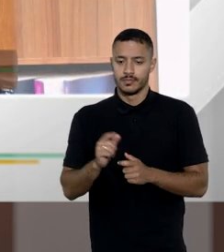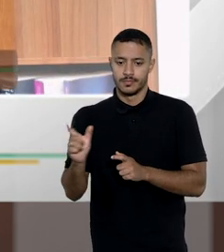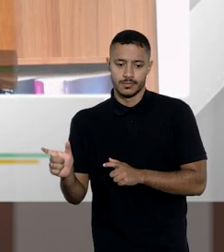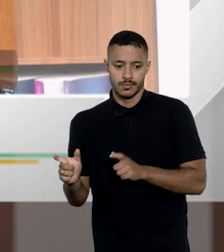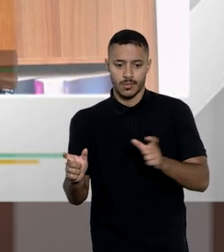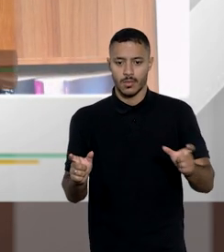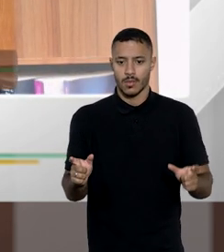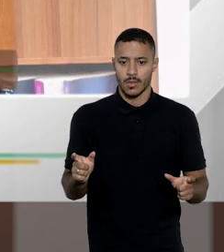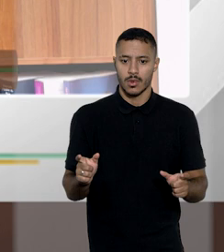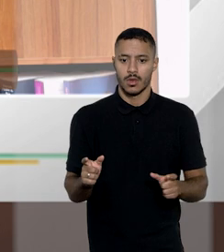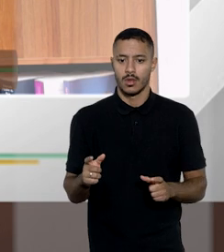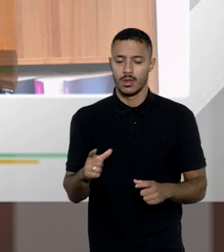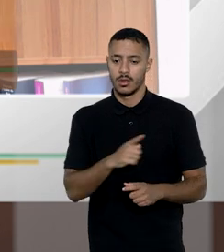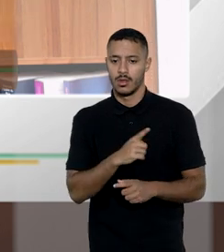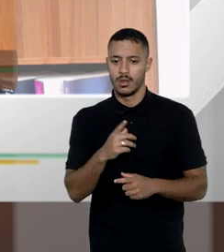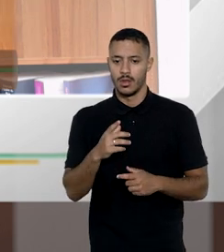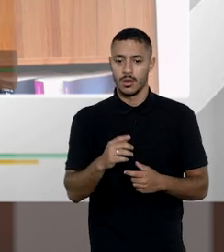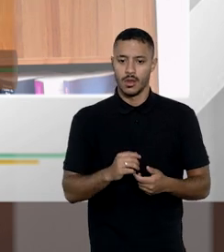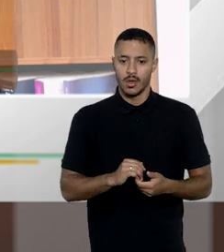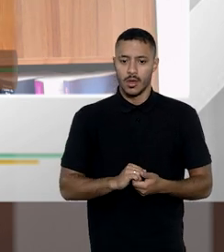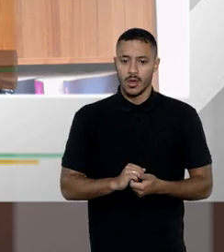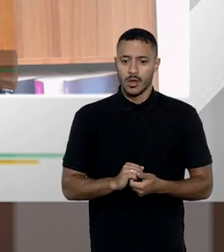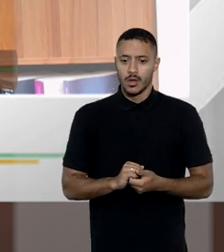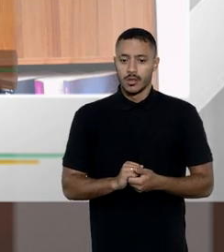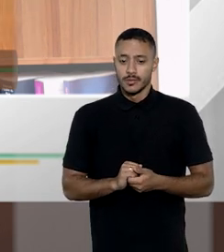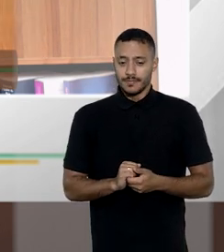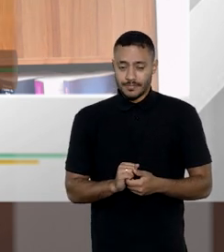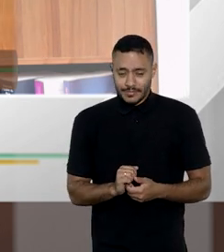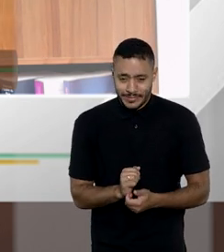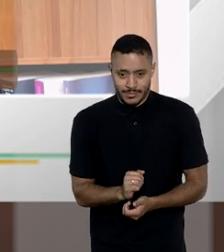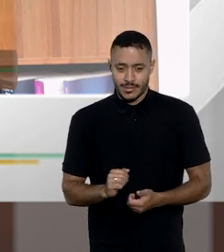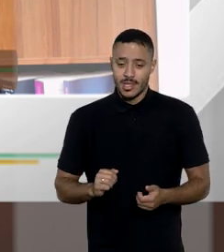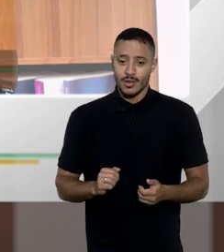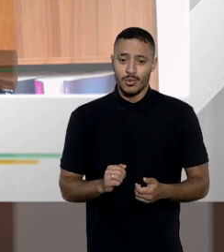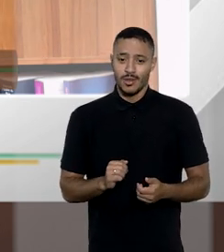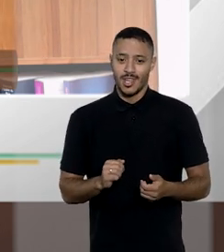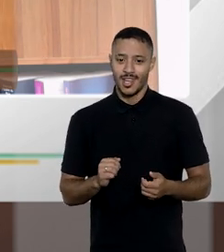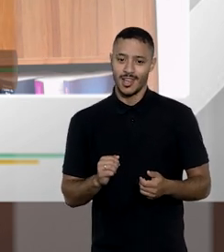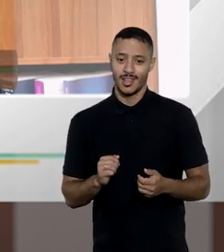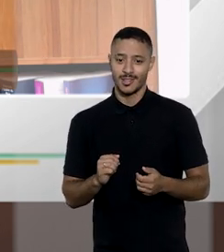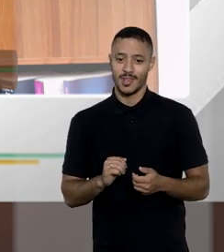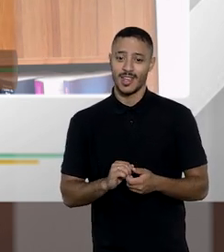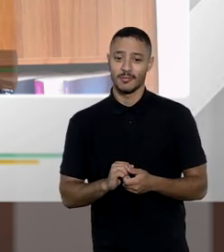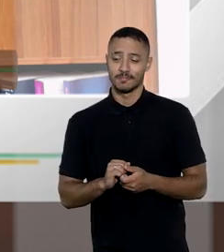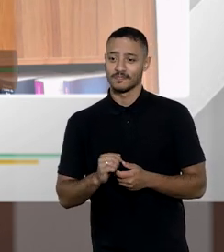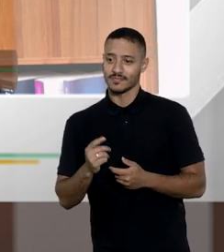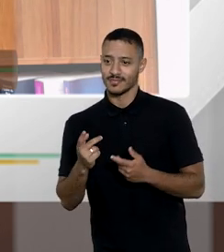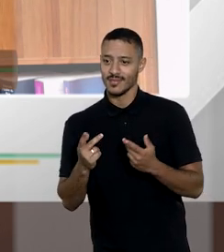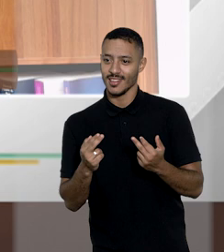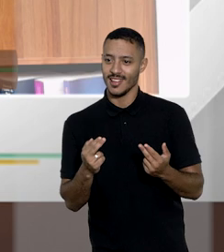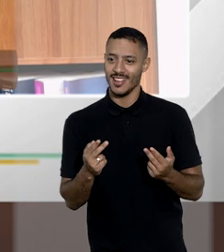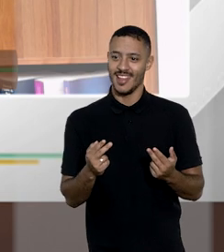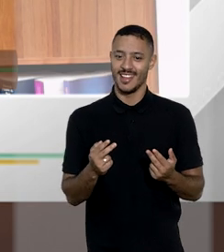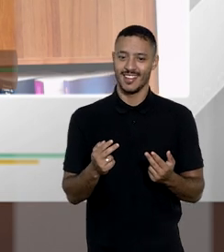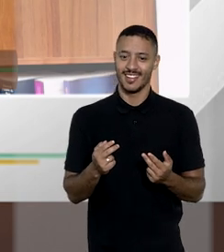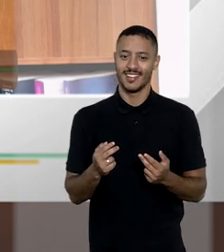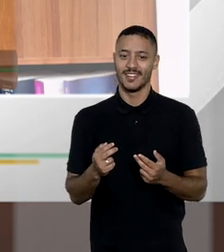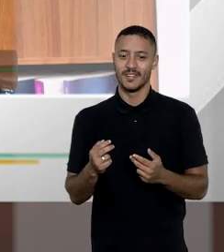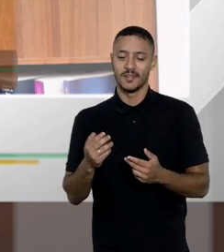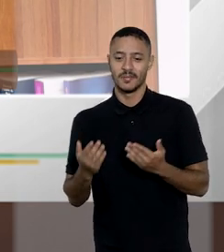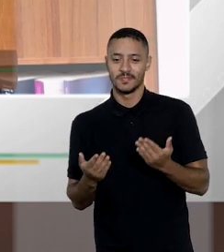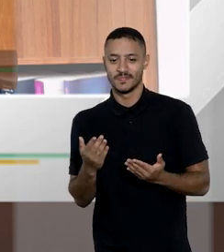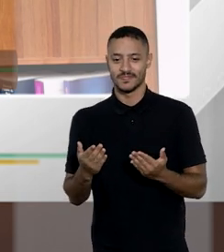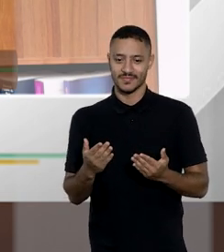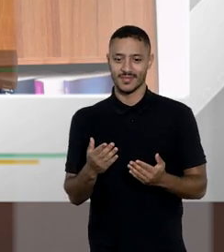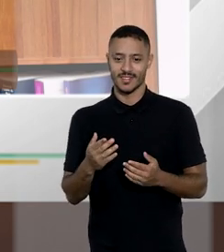o parceiro afetivo ele vai herdar tudo e veja que aqui Tiago eu tenho tomado cuidado de falar o parceiro afetivo e